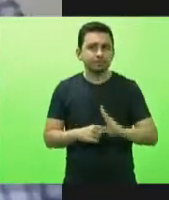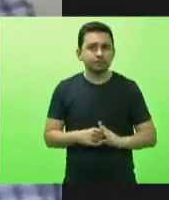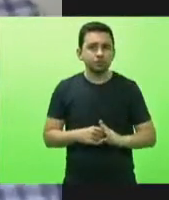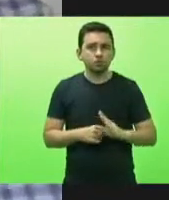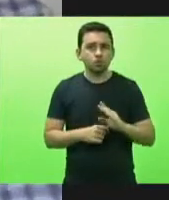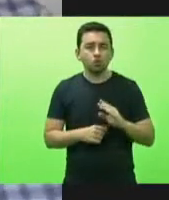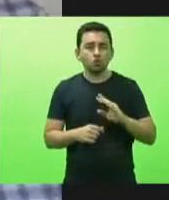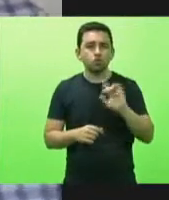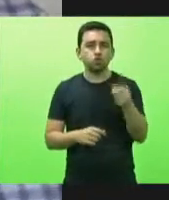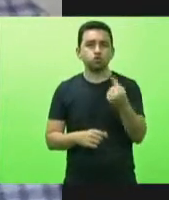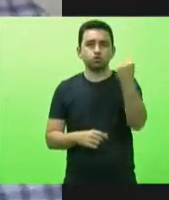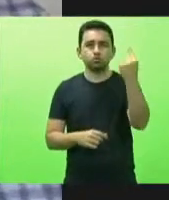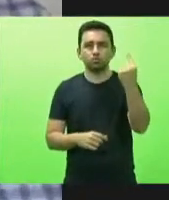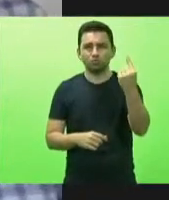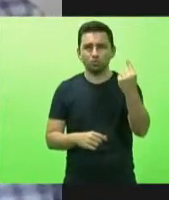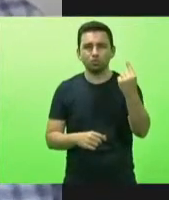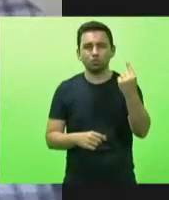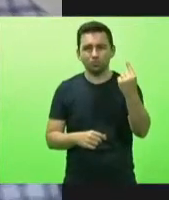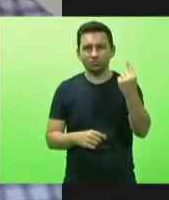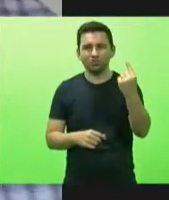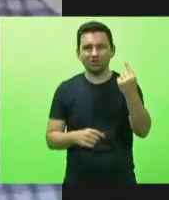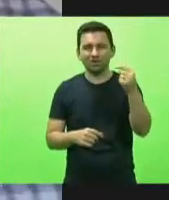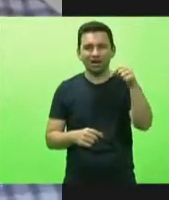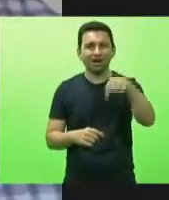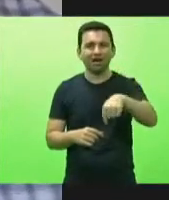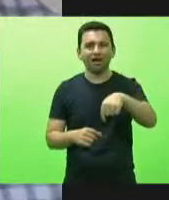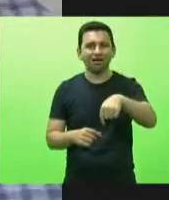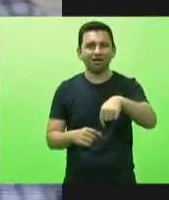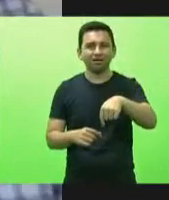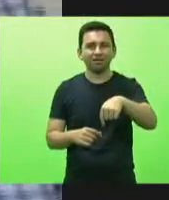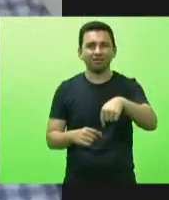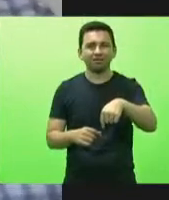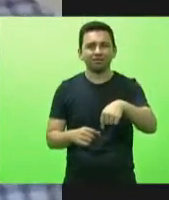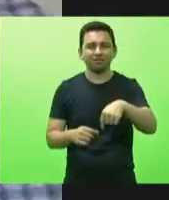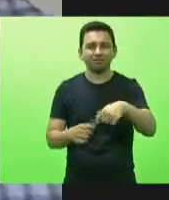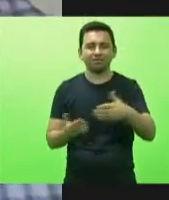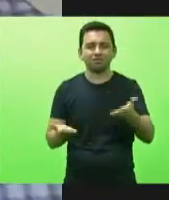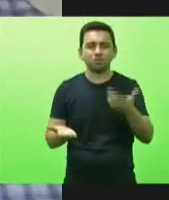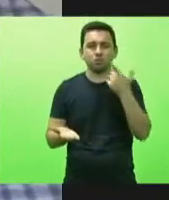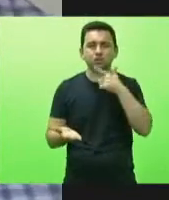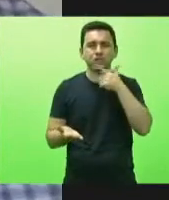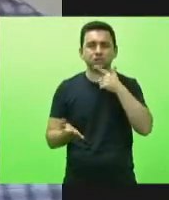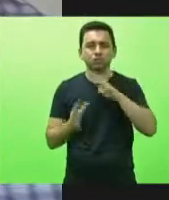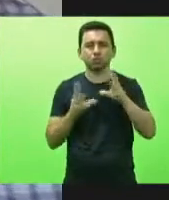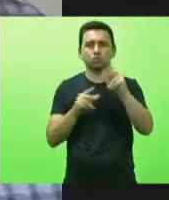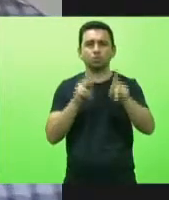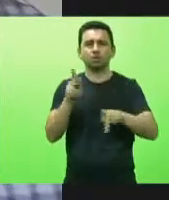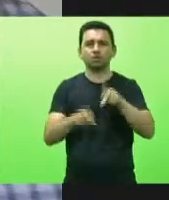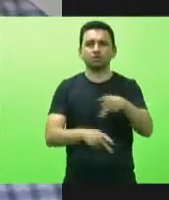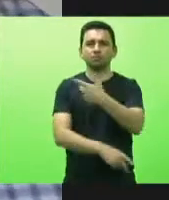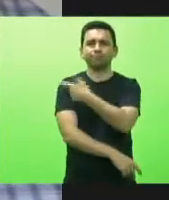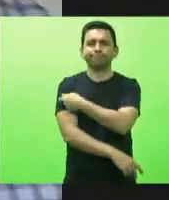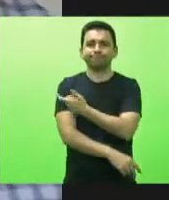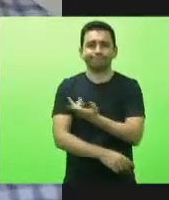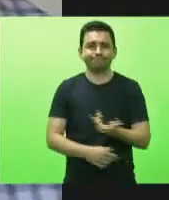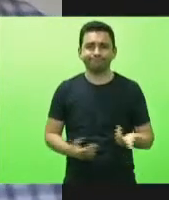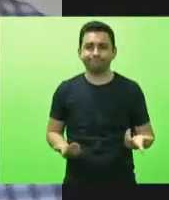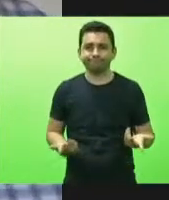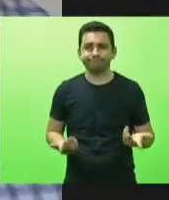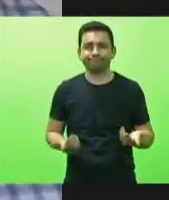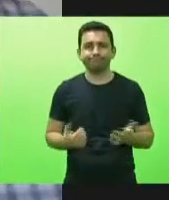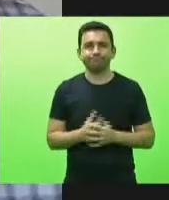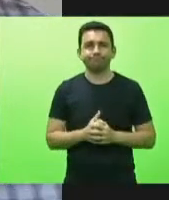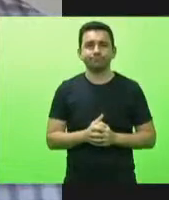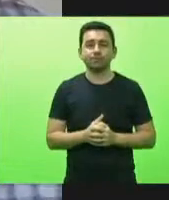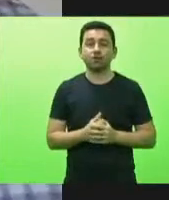último a poder vacinar a sua população nós temos hoje secretário Mota nós